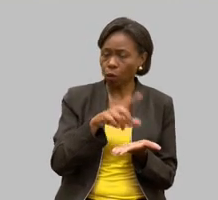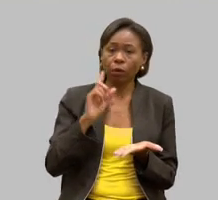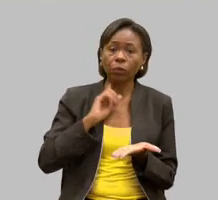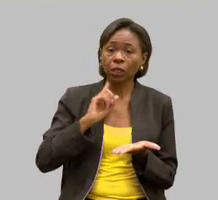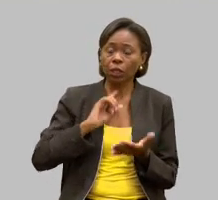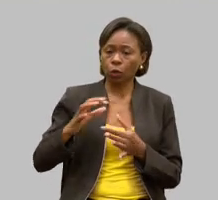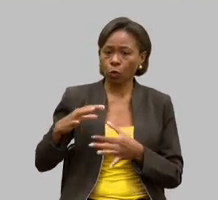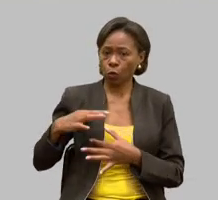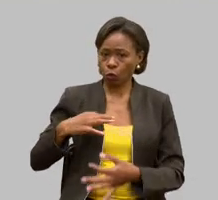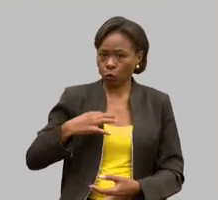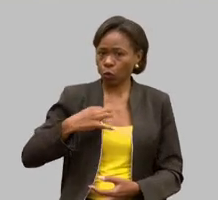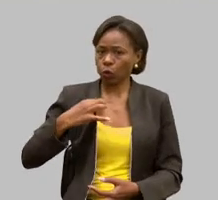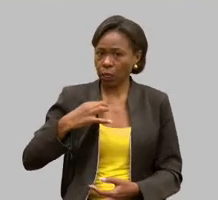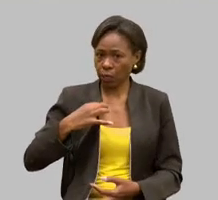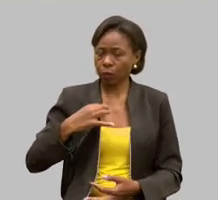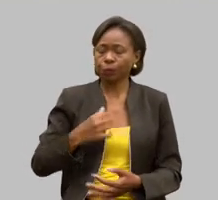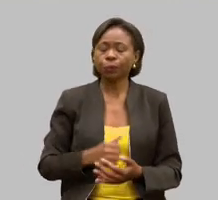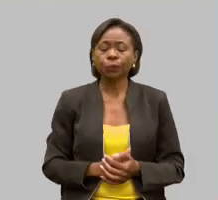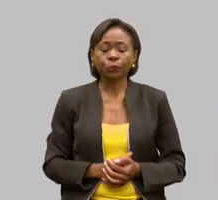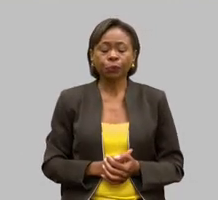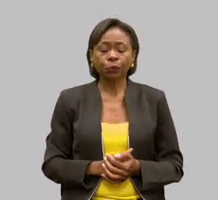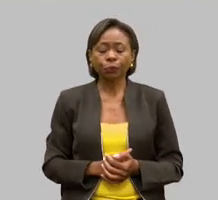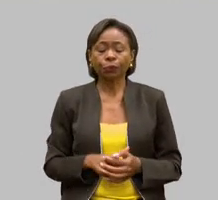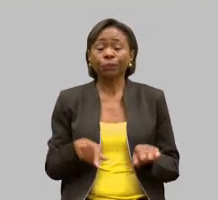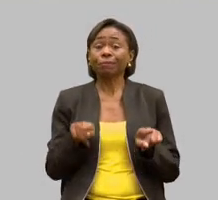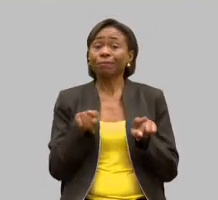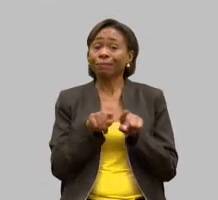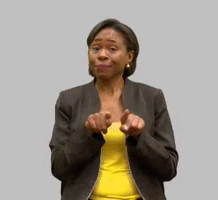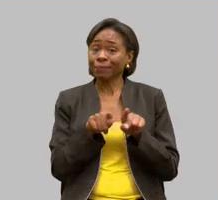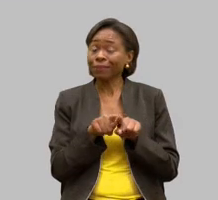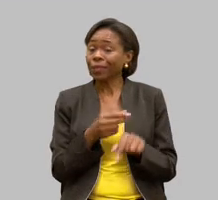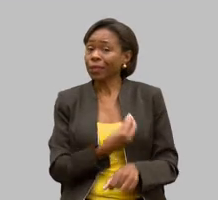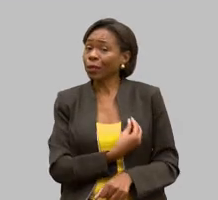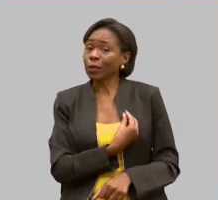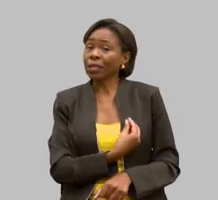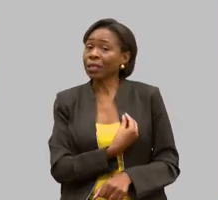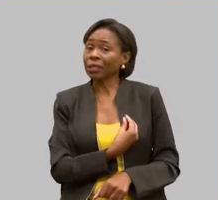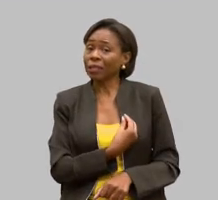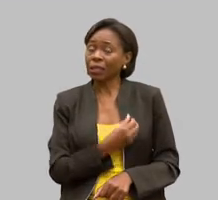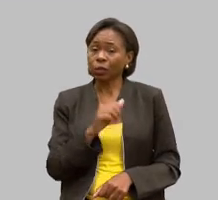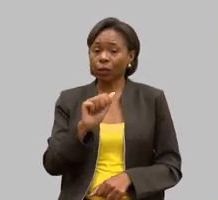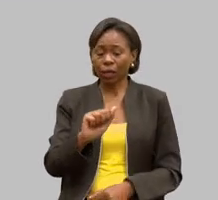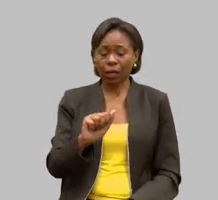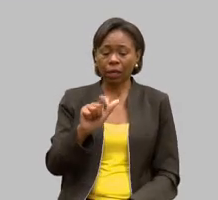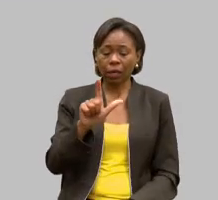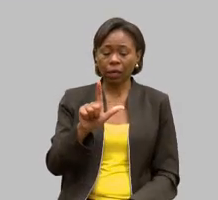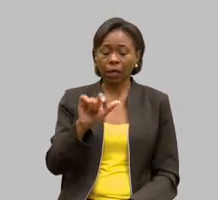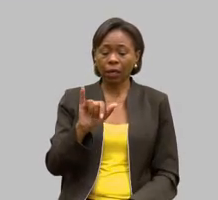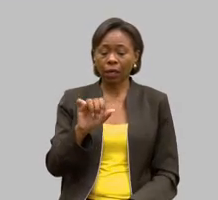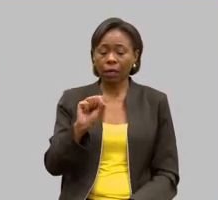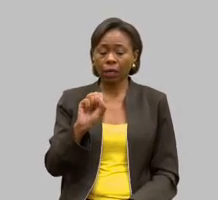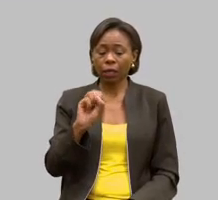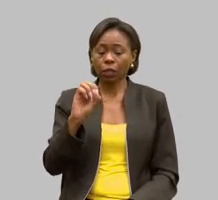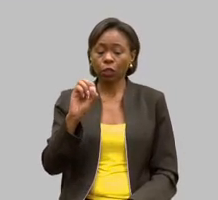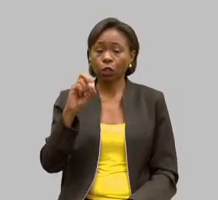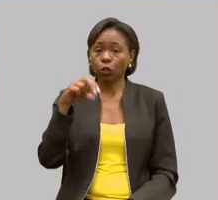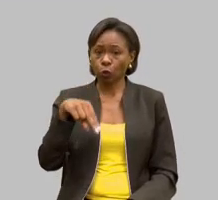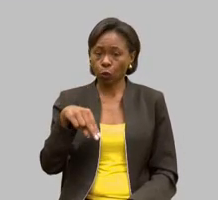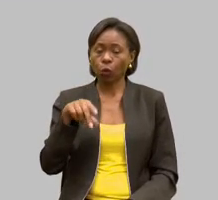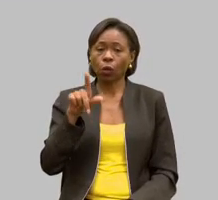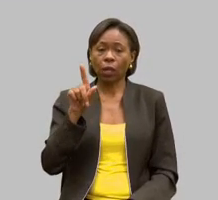E aqui, na extensão conosco, o Alisson Vinícius da Silva Pinto, presidente da APAE de Florestal,